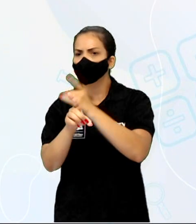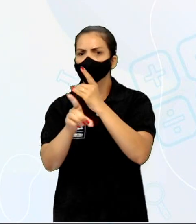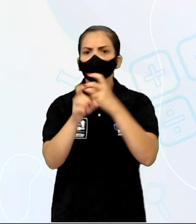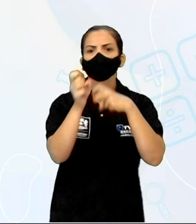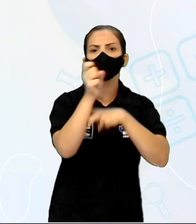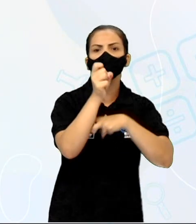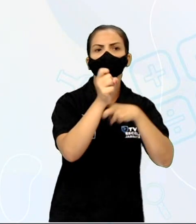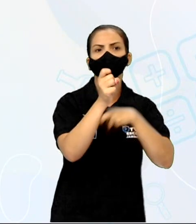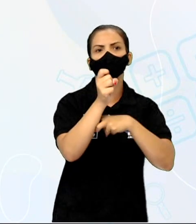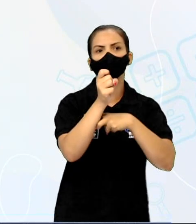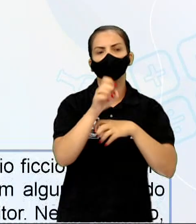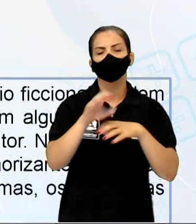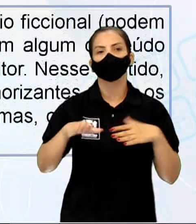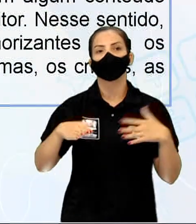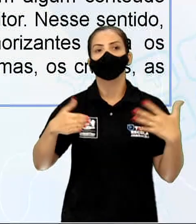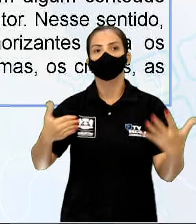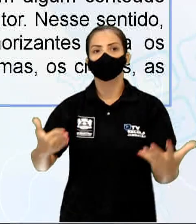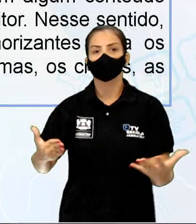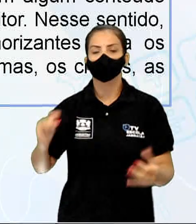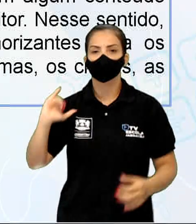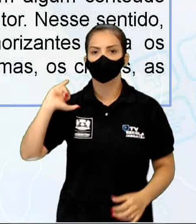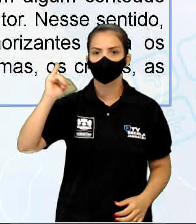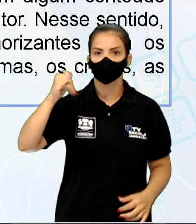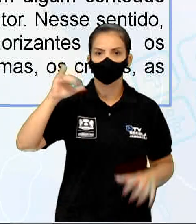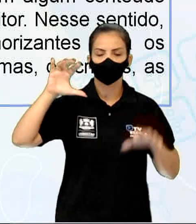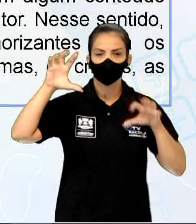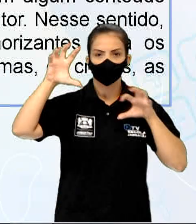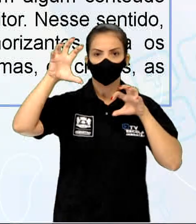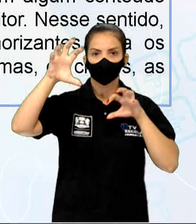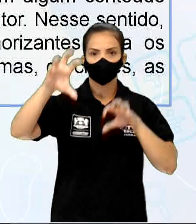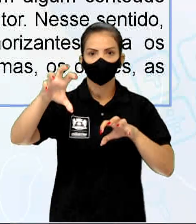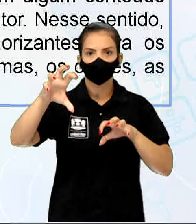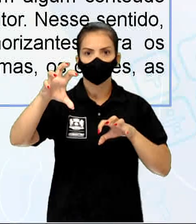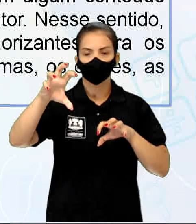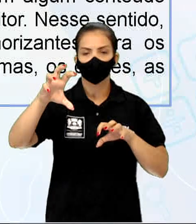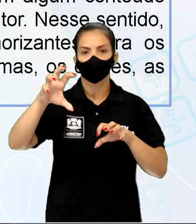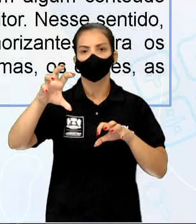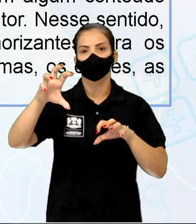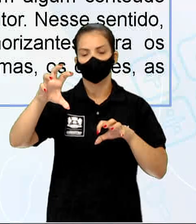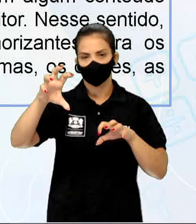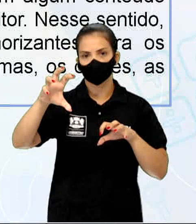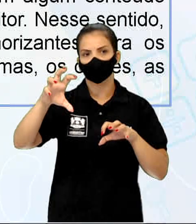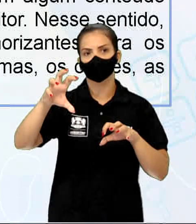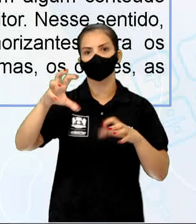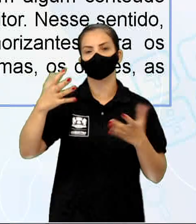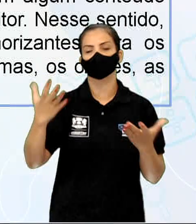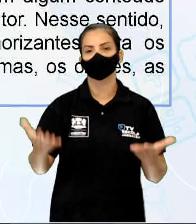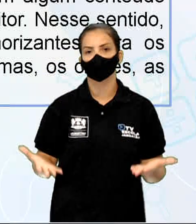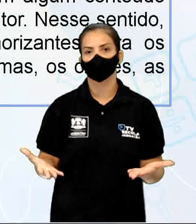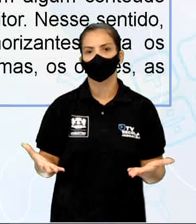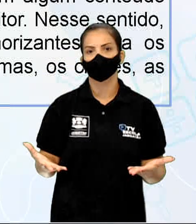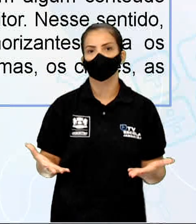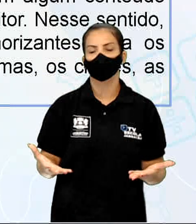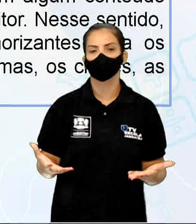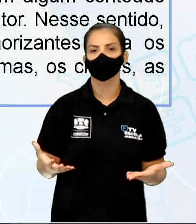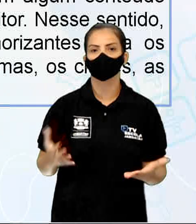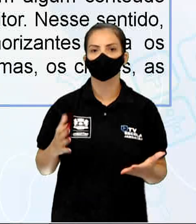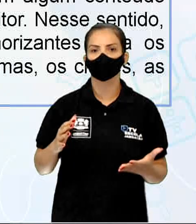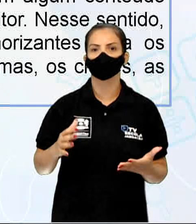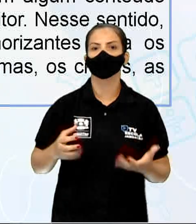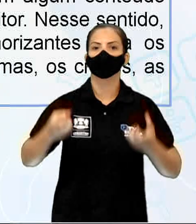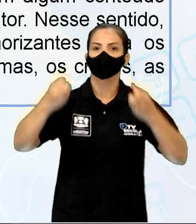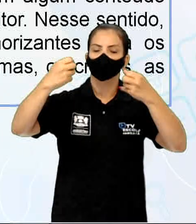são contos de assombração? Contos de terror ou assombração, como tal, é um relato literário